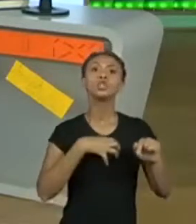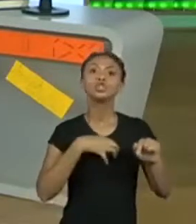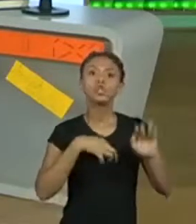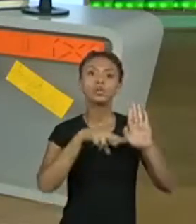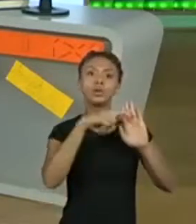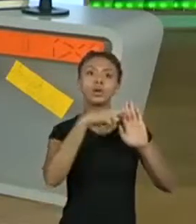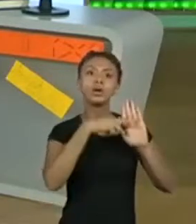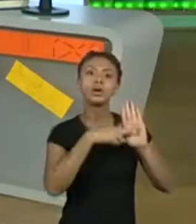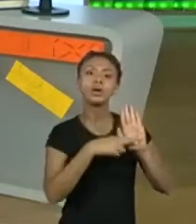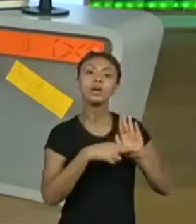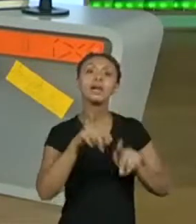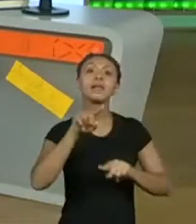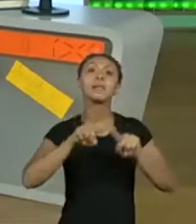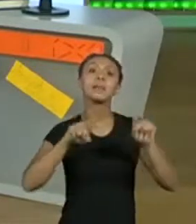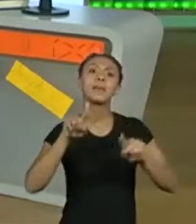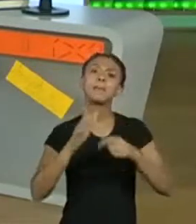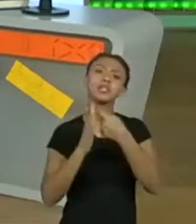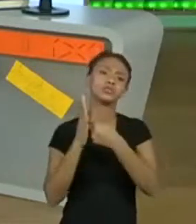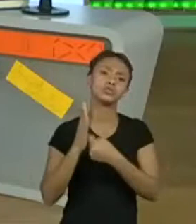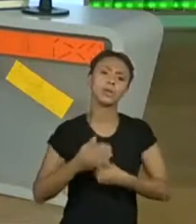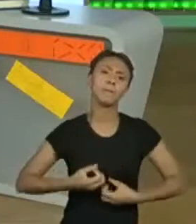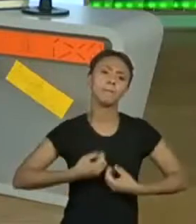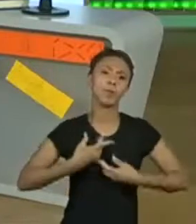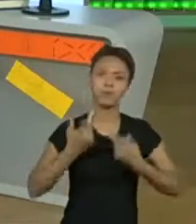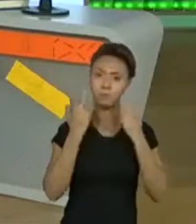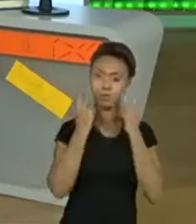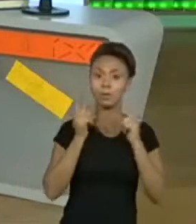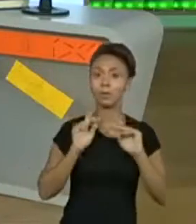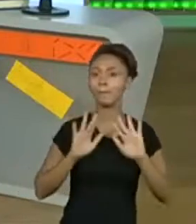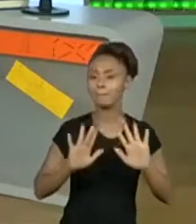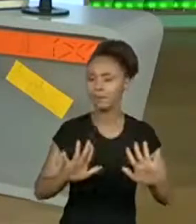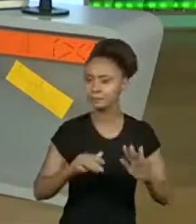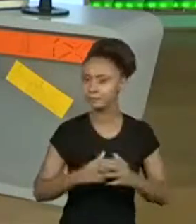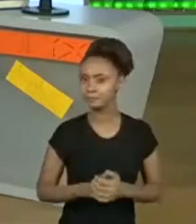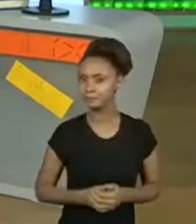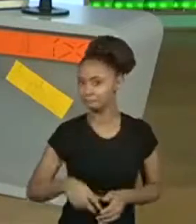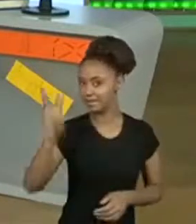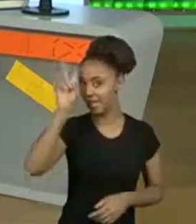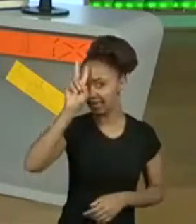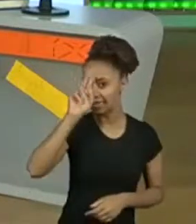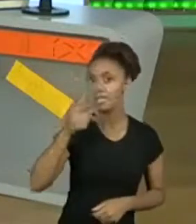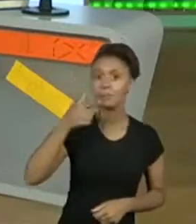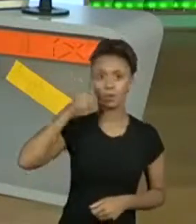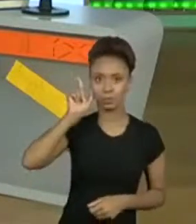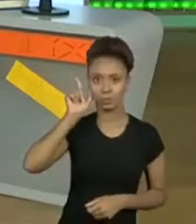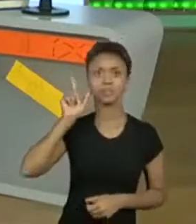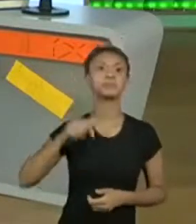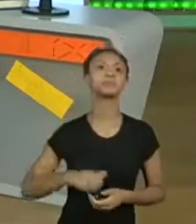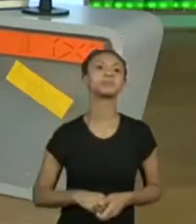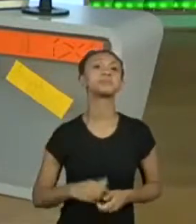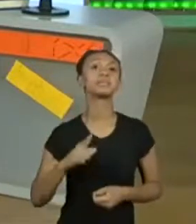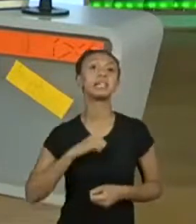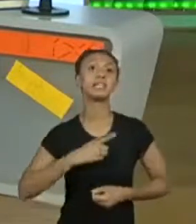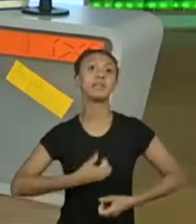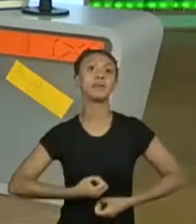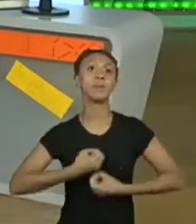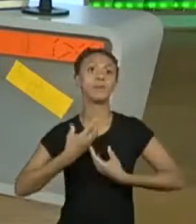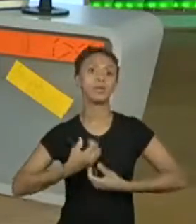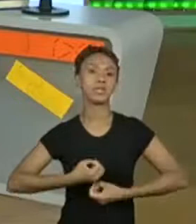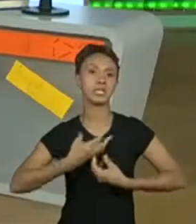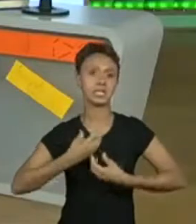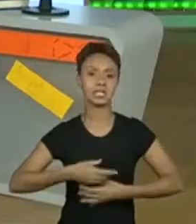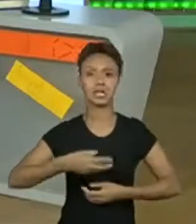com a escrita e a métrica que a gente tem nos poemas comuns. Vocês se lembram que ontem, quando nós vimos a cyberpoesia, o